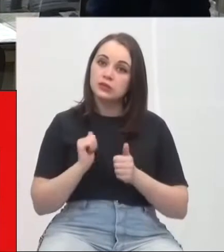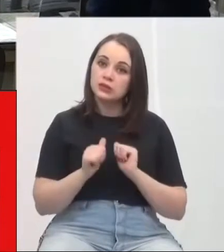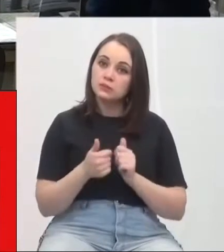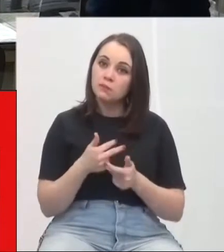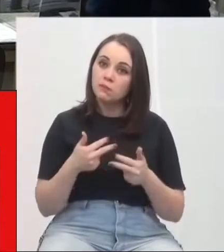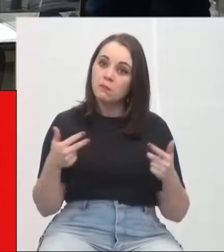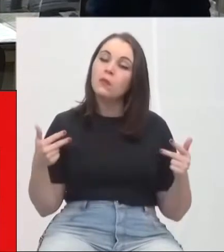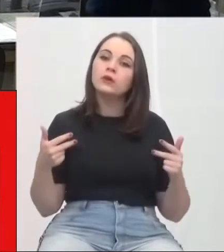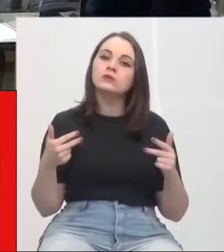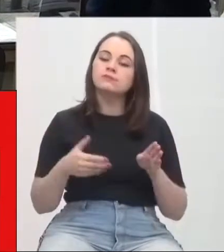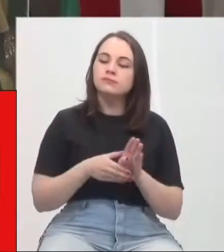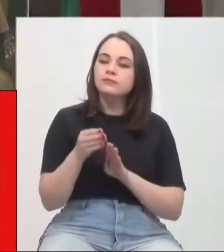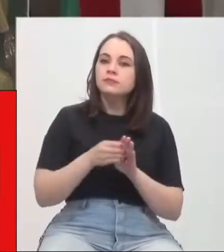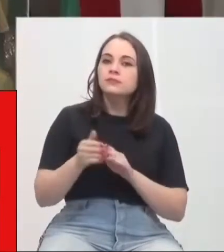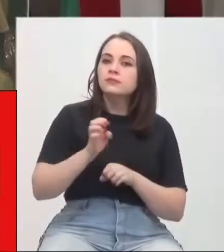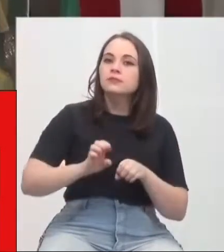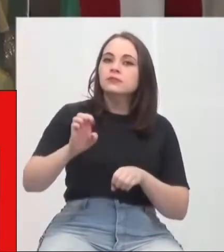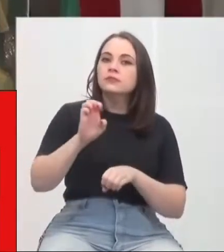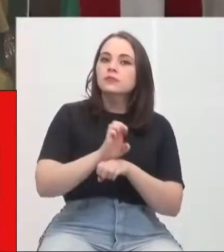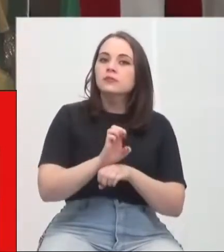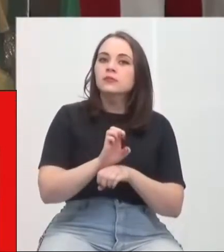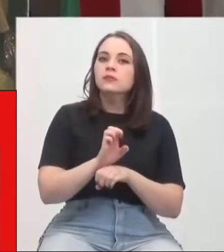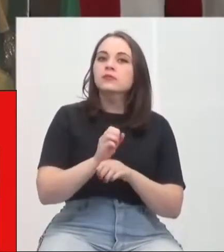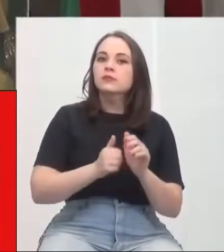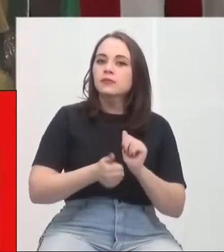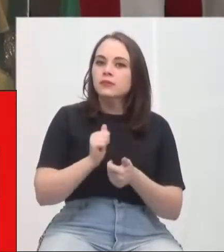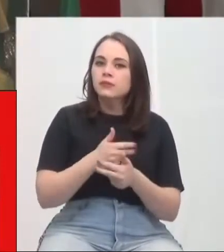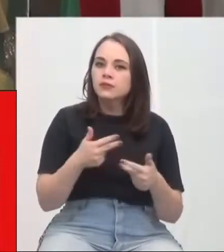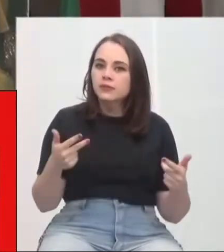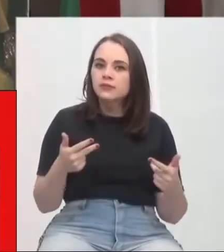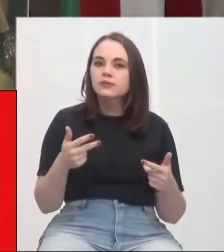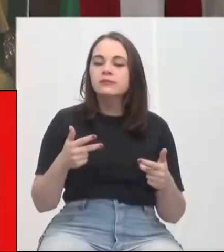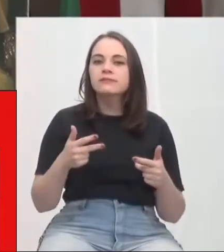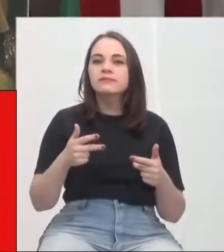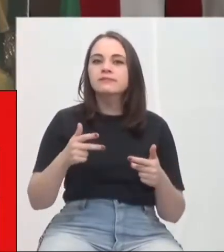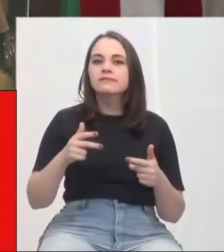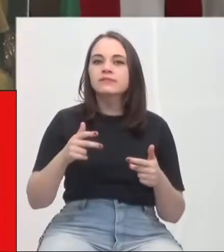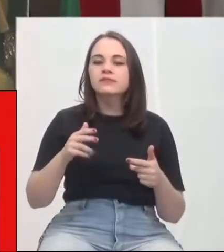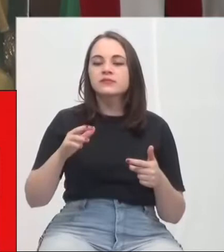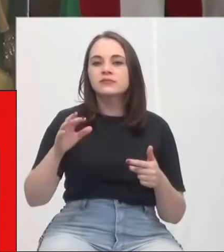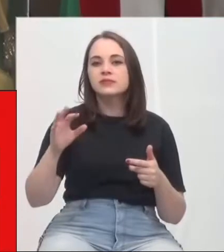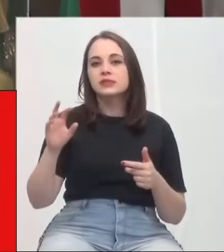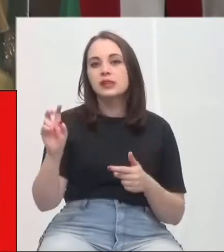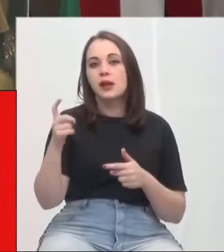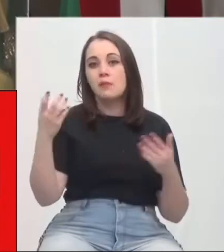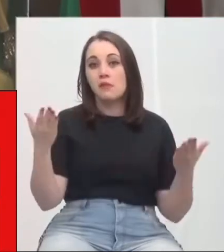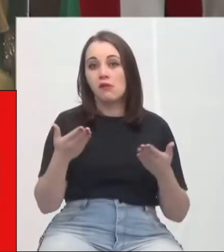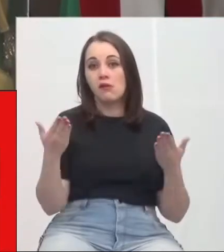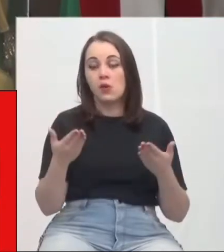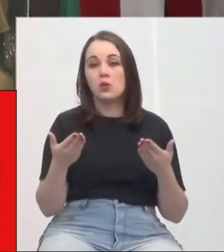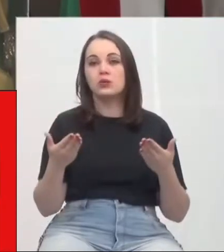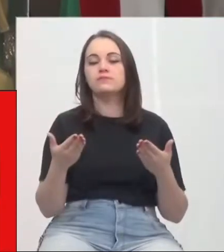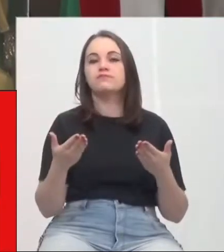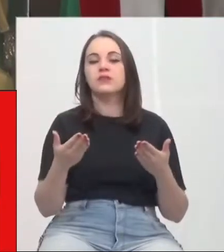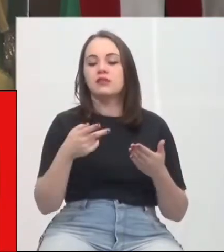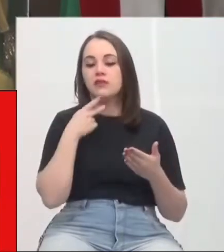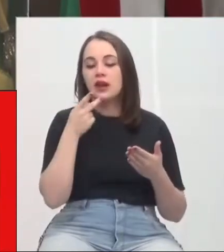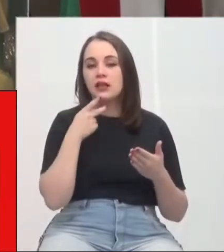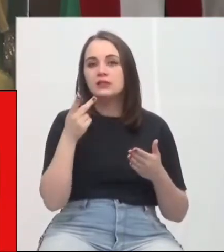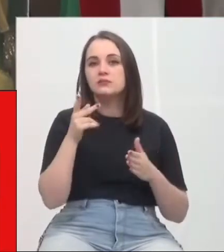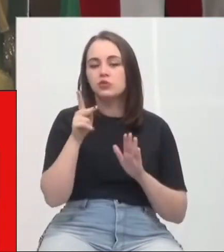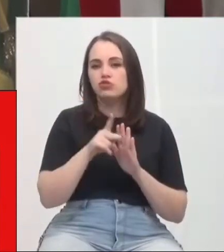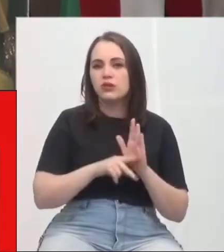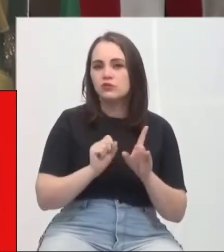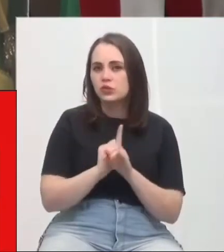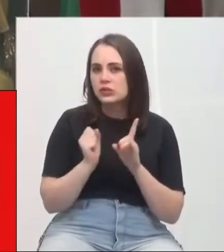Conselho Estadual de Desporto. E que, nessa época de Olimpíadas, muito se falou em projetos sociais, em projetos esportivos. E o